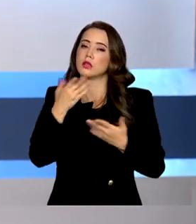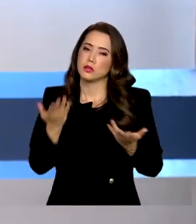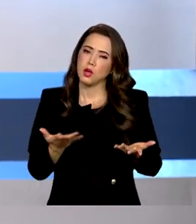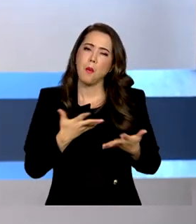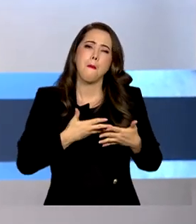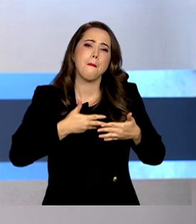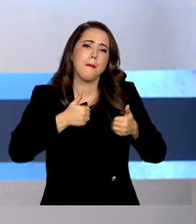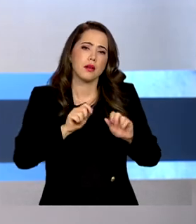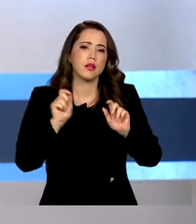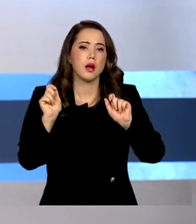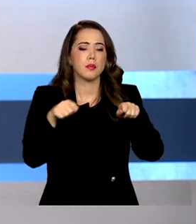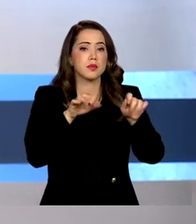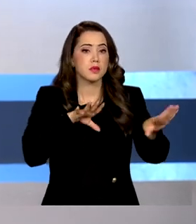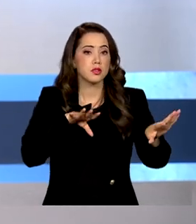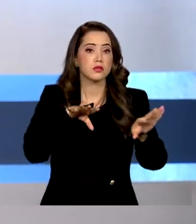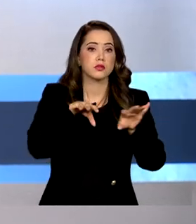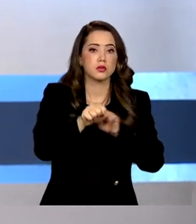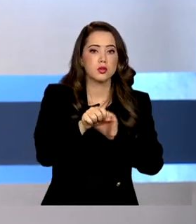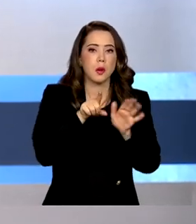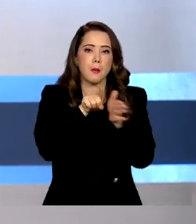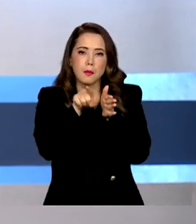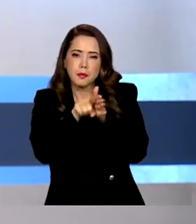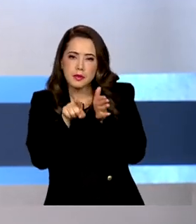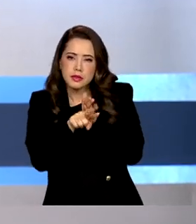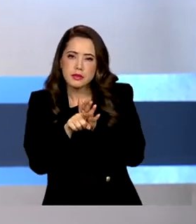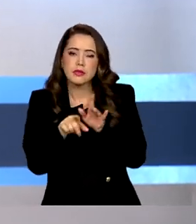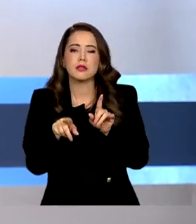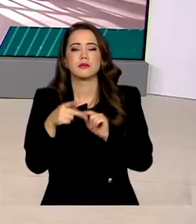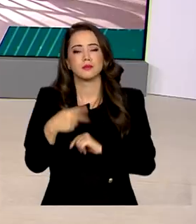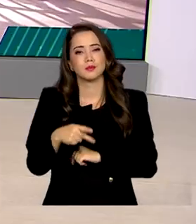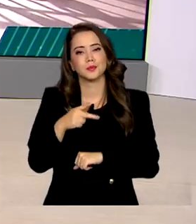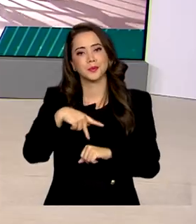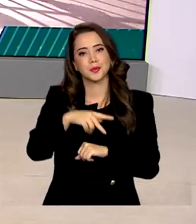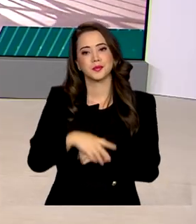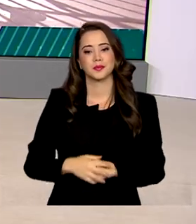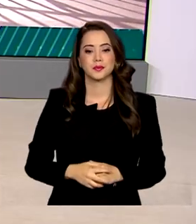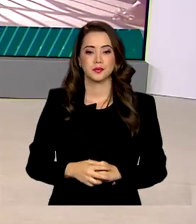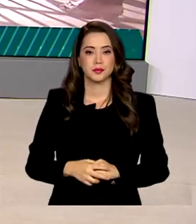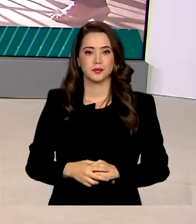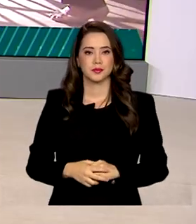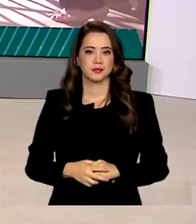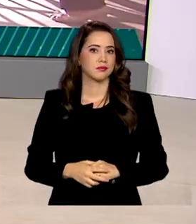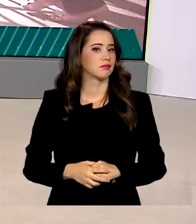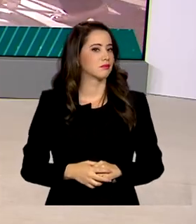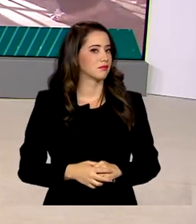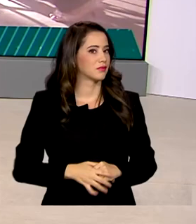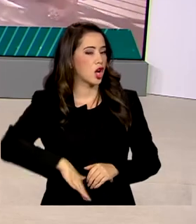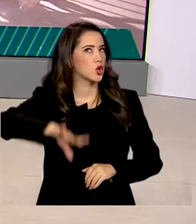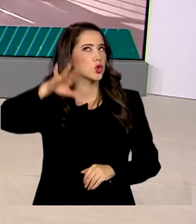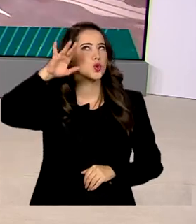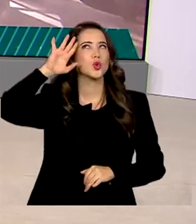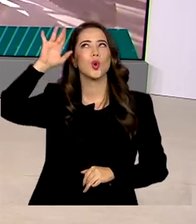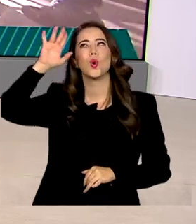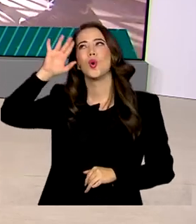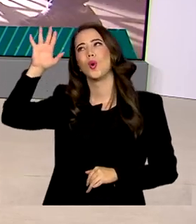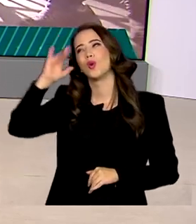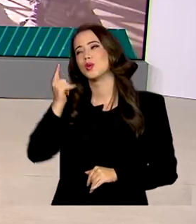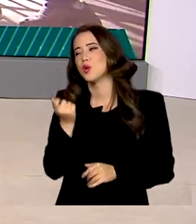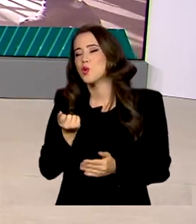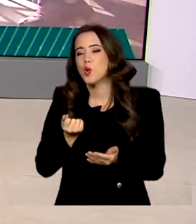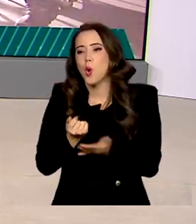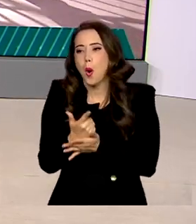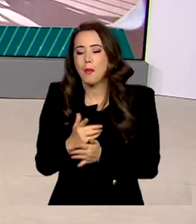melhorar as condições para a formação e pesquisa no país. Sonho de muitos brasileiros, a conquista da casa